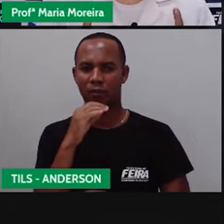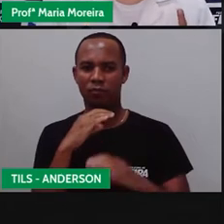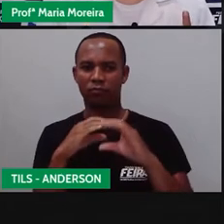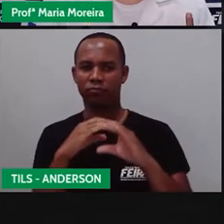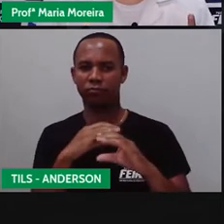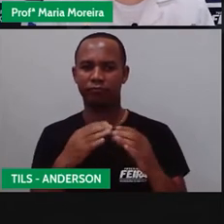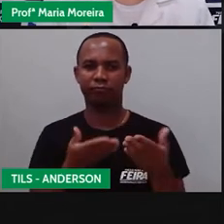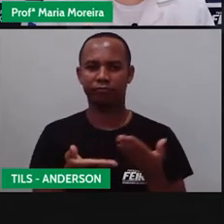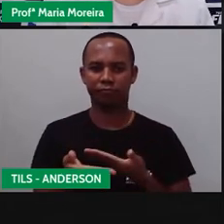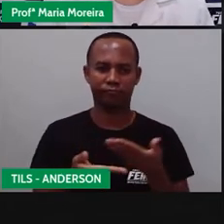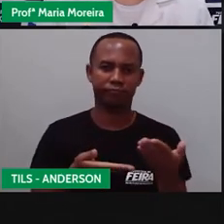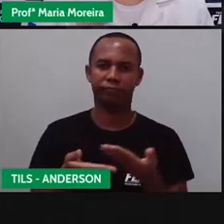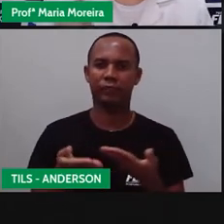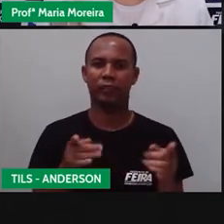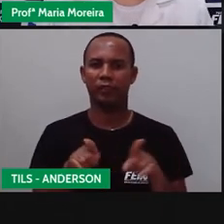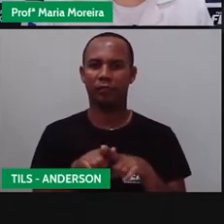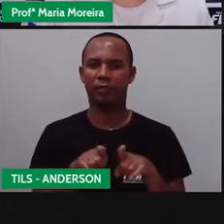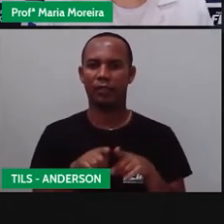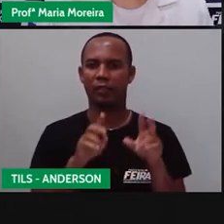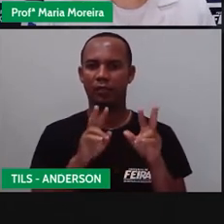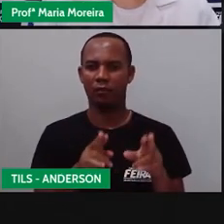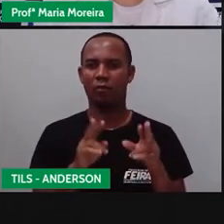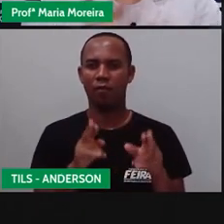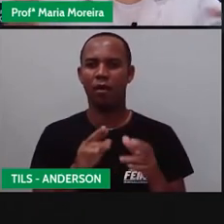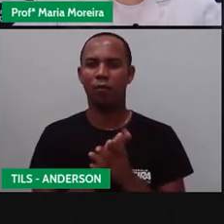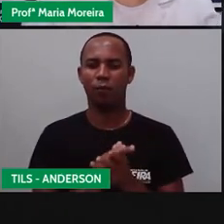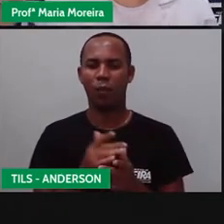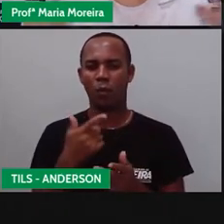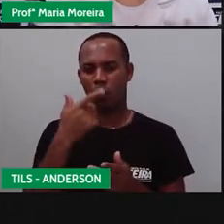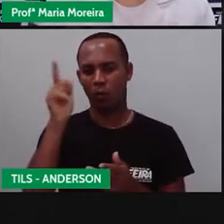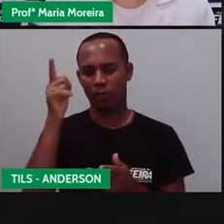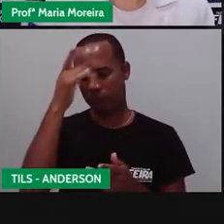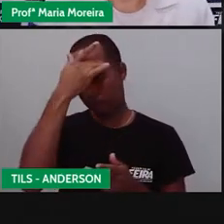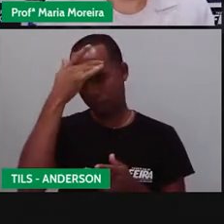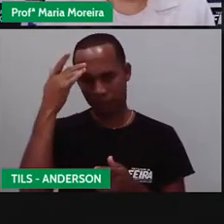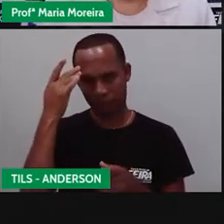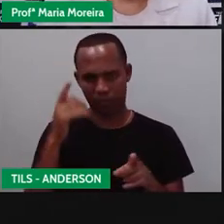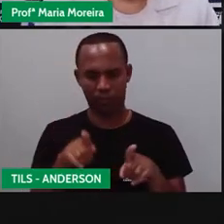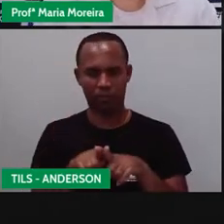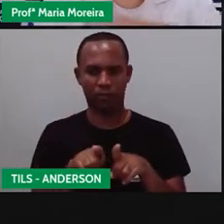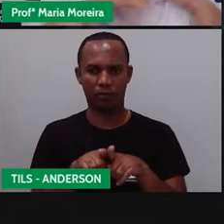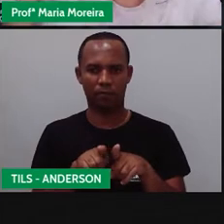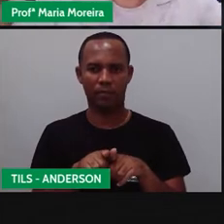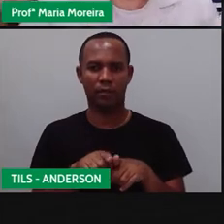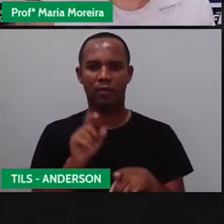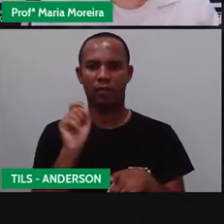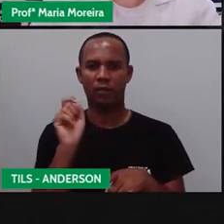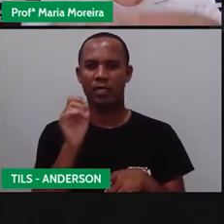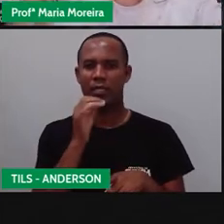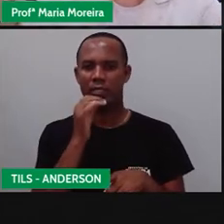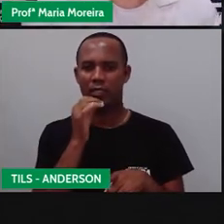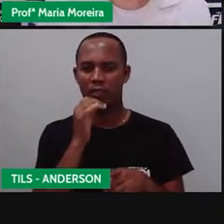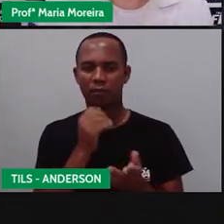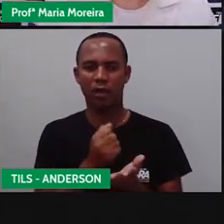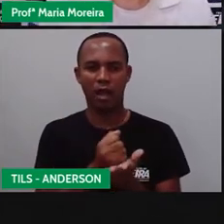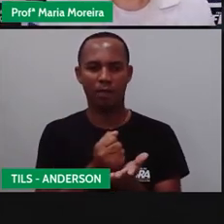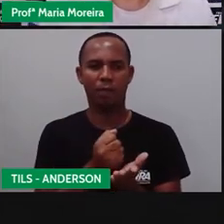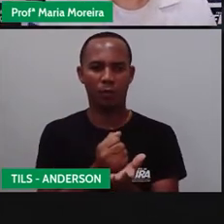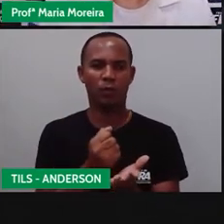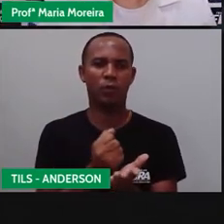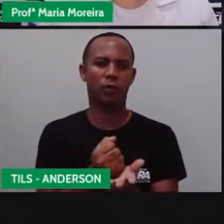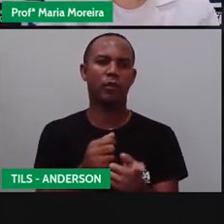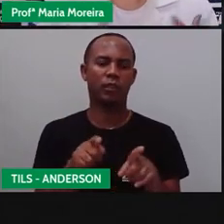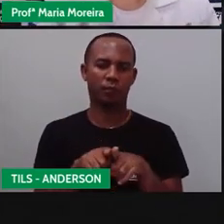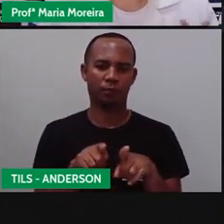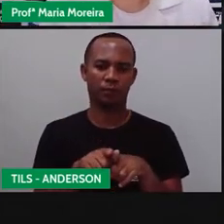interação. A mesma coisa acontece com outras pessoas que estão fazendo serviço aqui, todo o apoio técnico para a